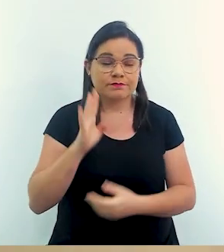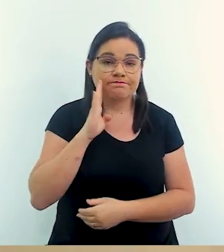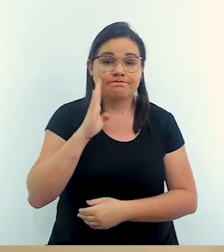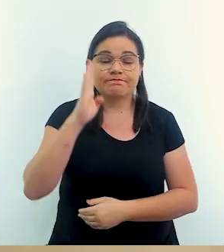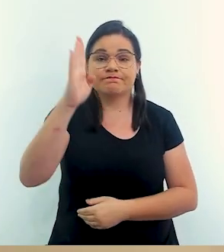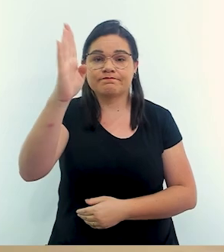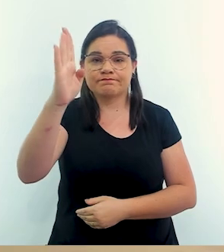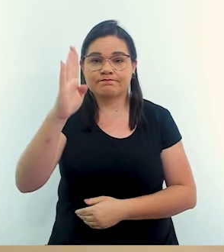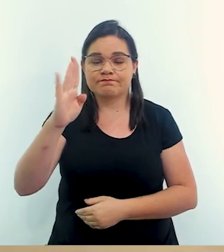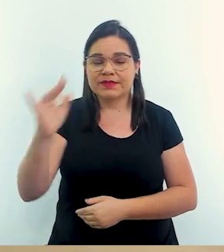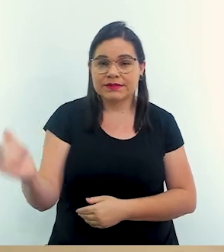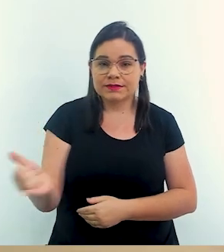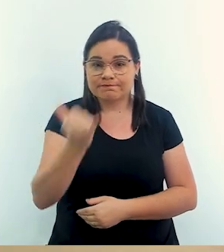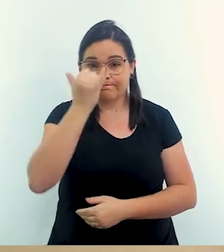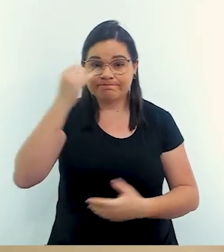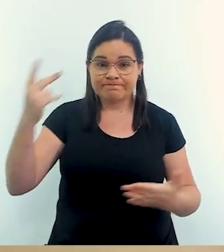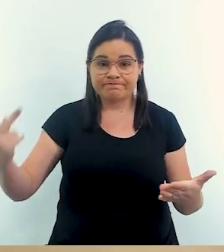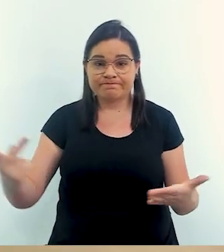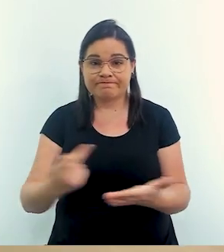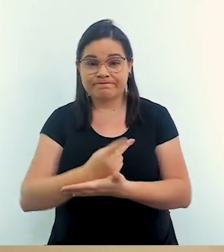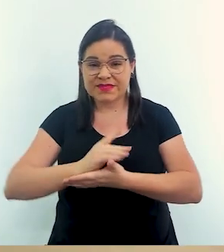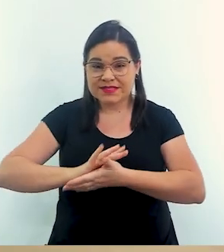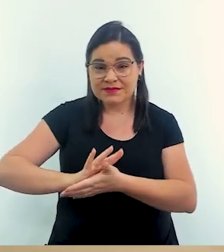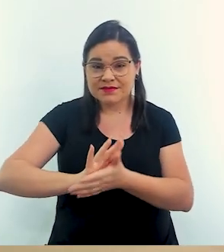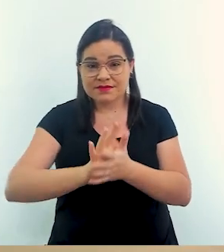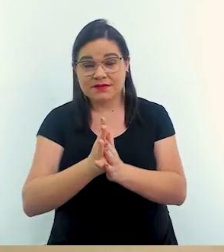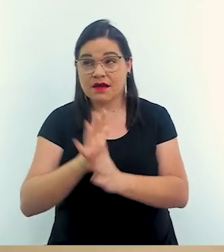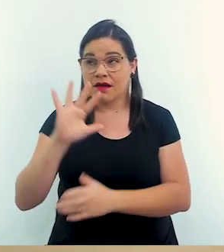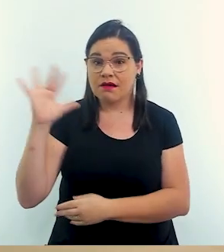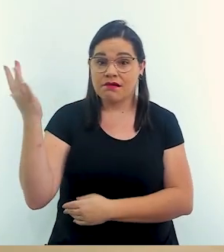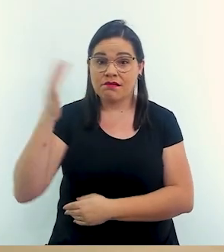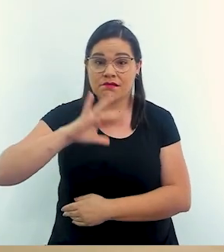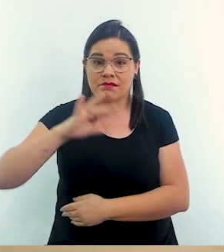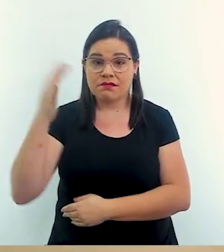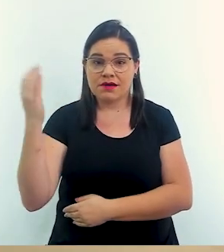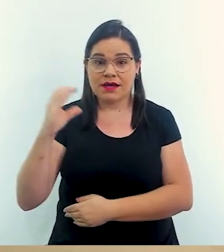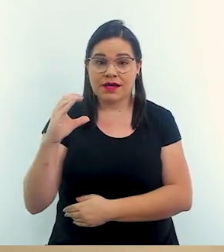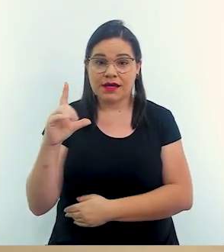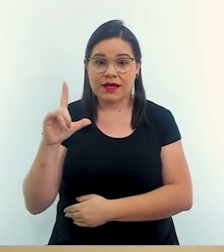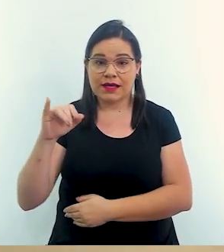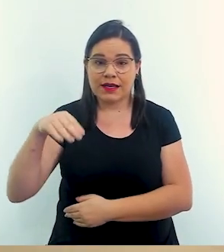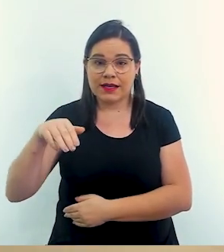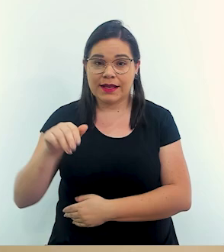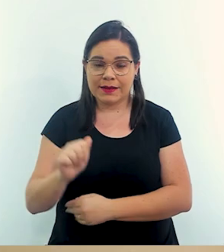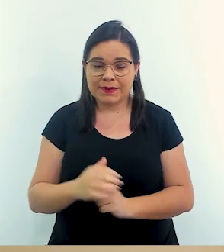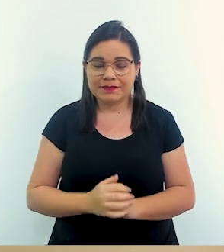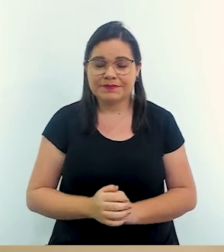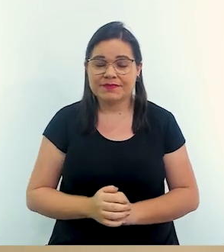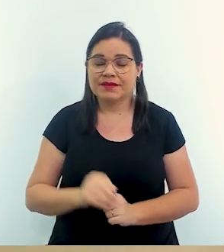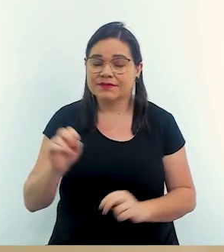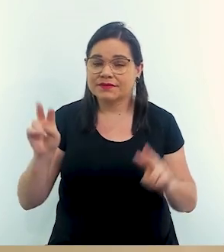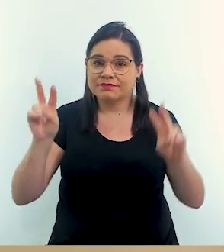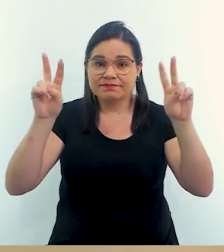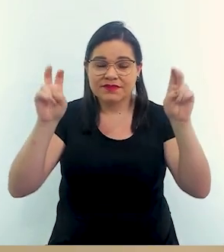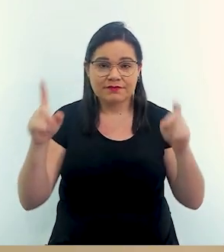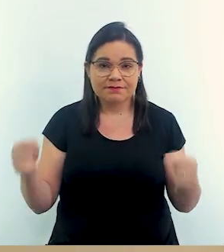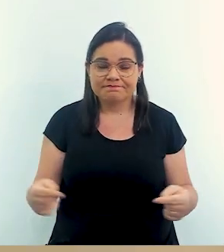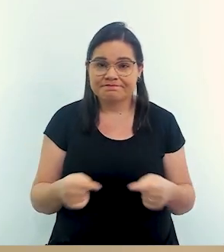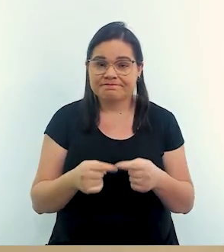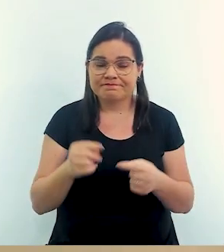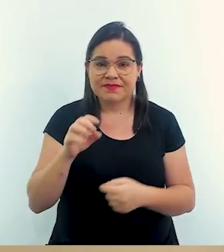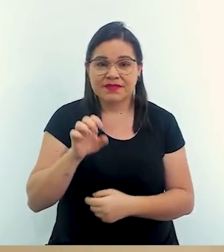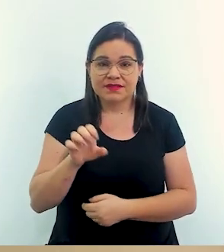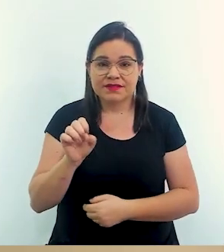de desastres climáticos. Acho que não tem nada mais contemporâneo do que isso neste momento. É claramente um assunto que é pauta de